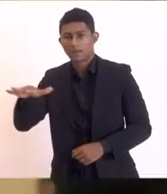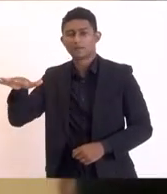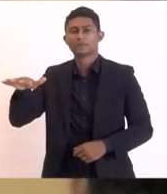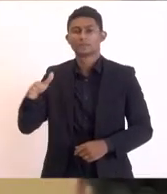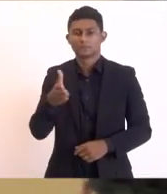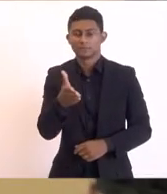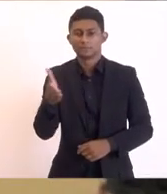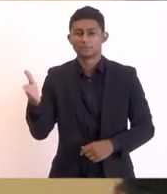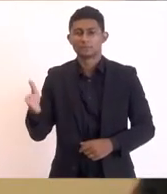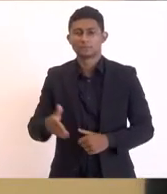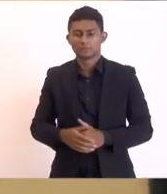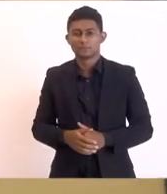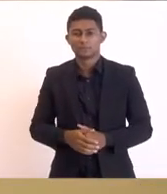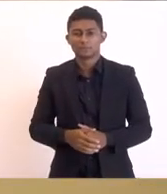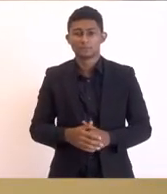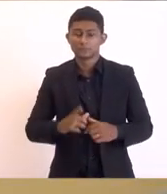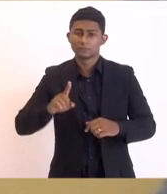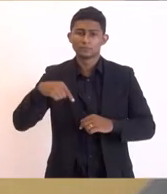Ramon.